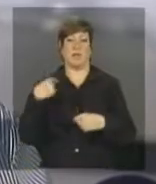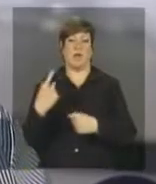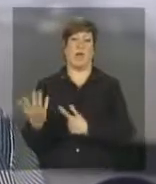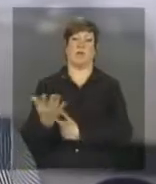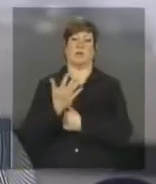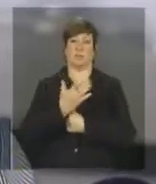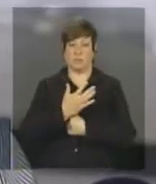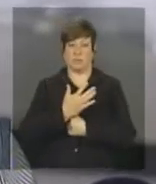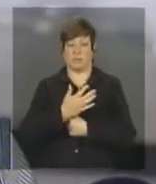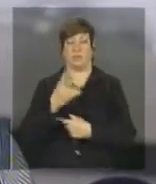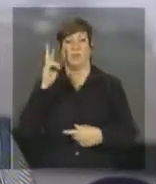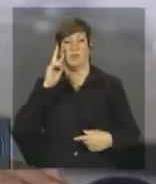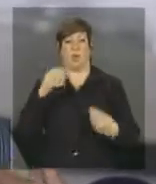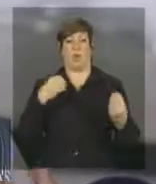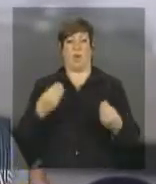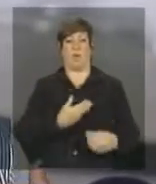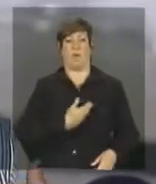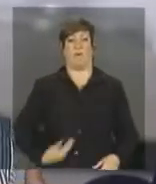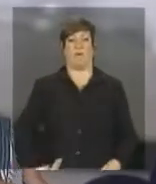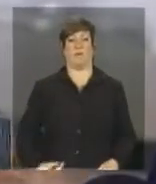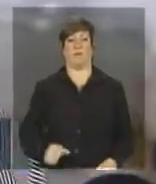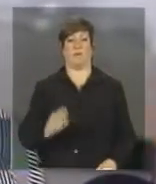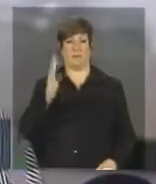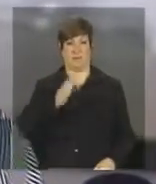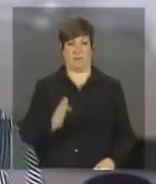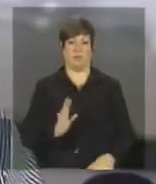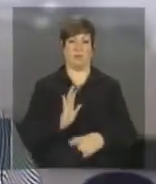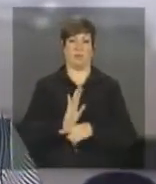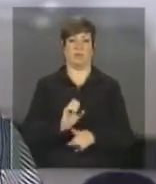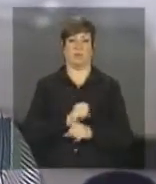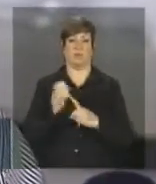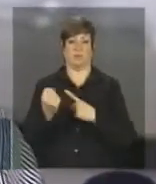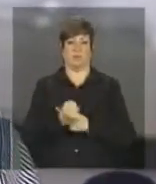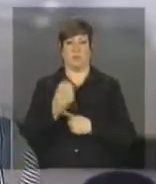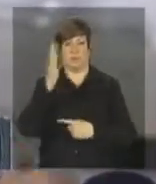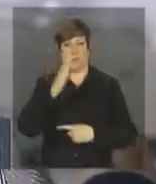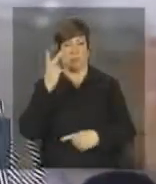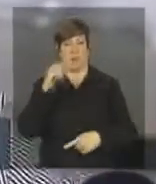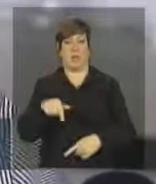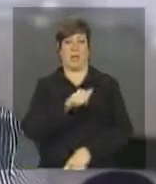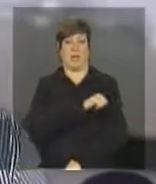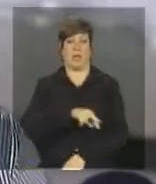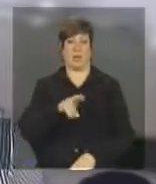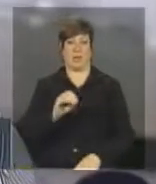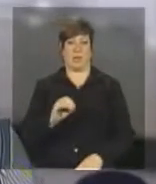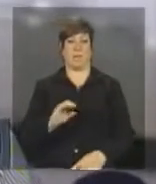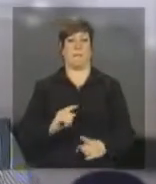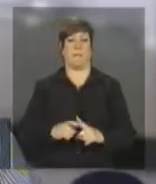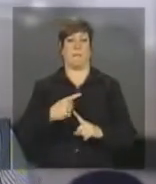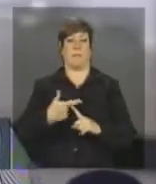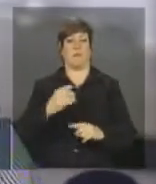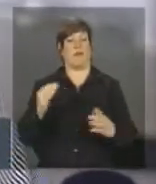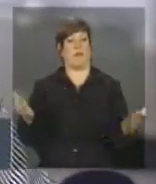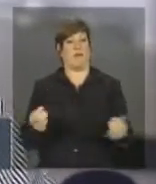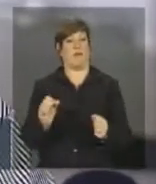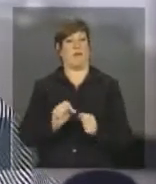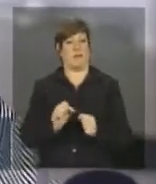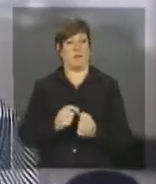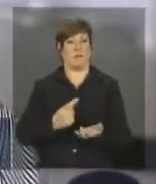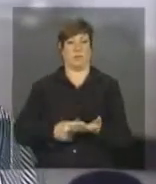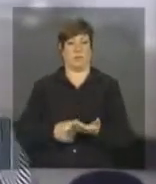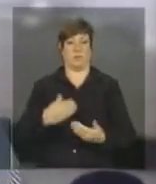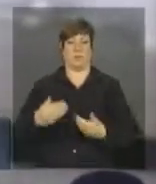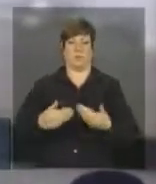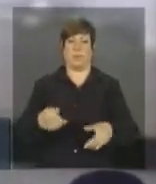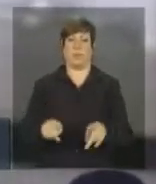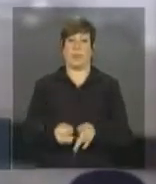a a posição formal do governo brasileiro a contribuição da sociedade brasileira para a Rio Mais 20 e agora se desenvolve o processo de negociação e o aspecto